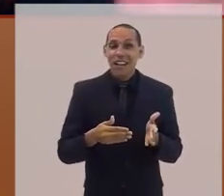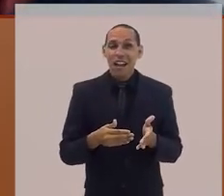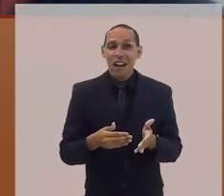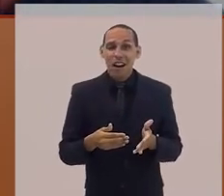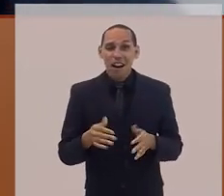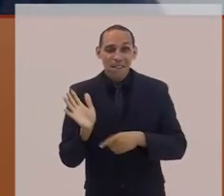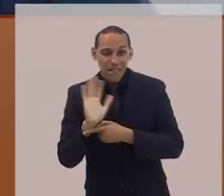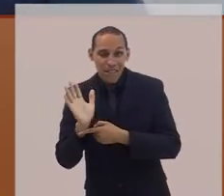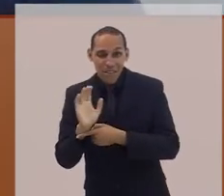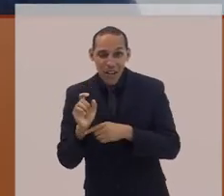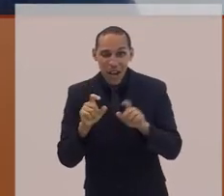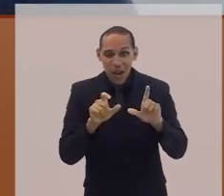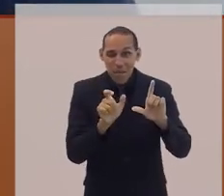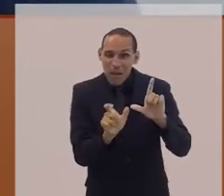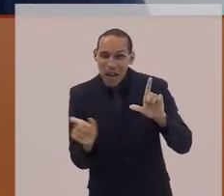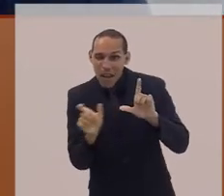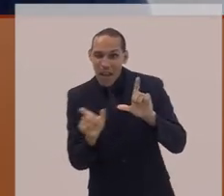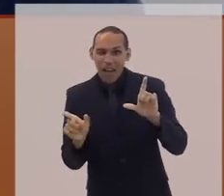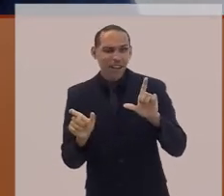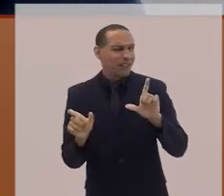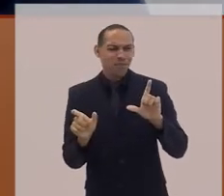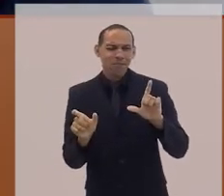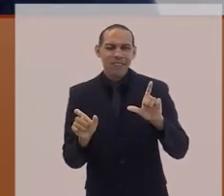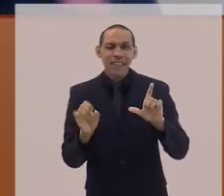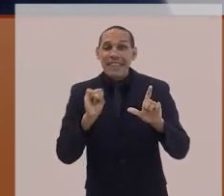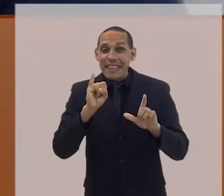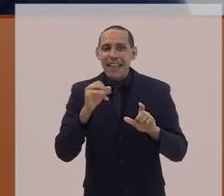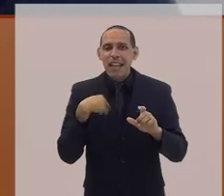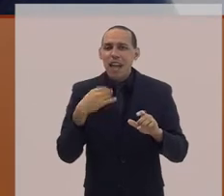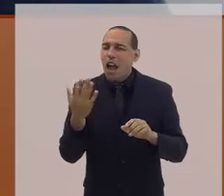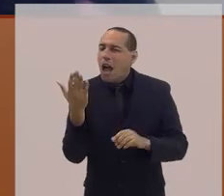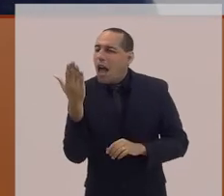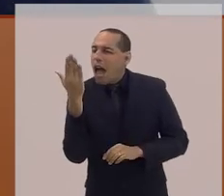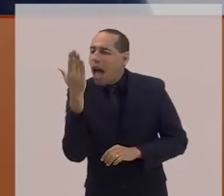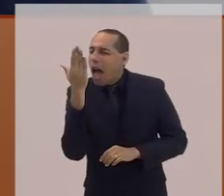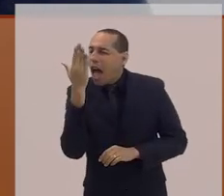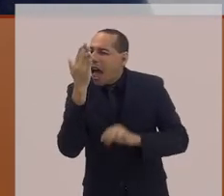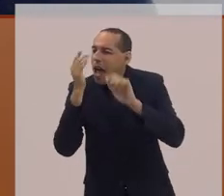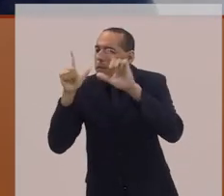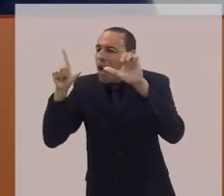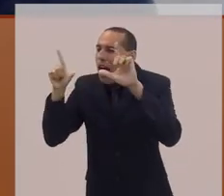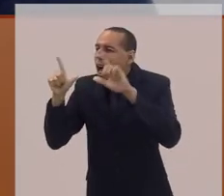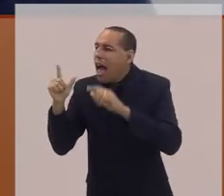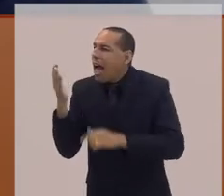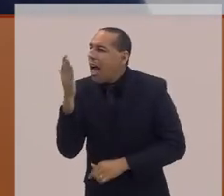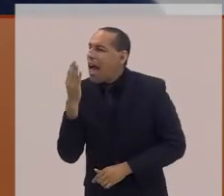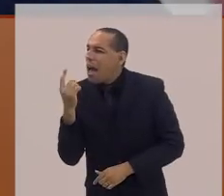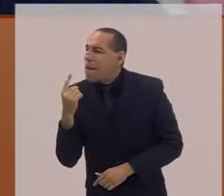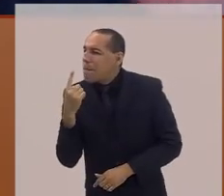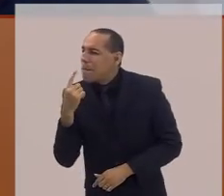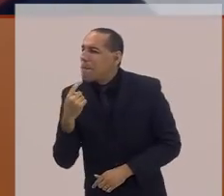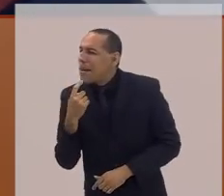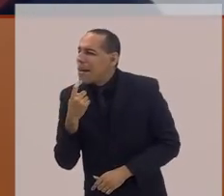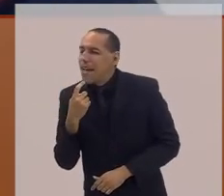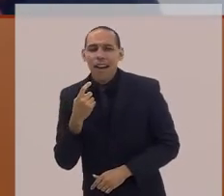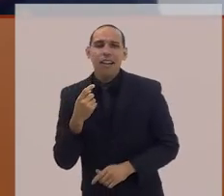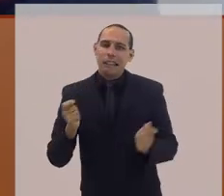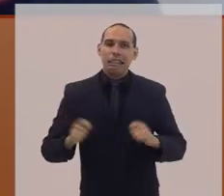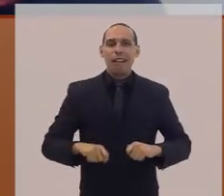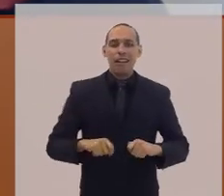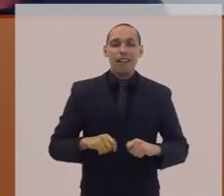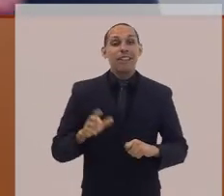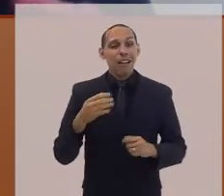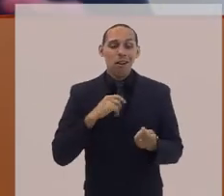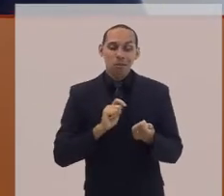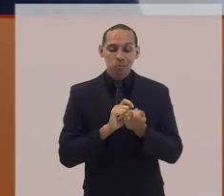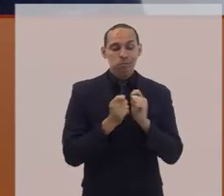colado na televisão. Então, são adaptações que eu fui fazendo ao longo da minha vida, me acostumando com